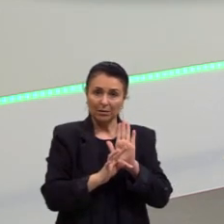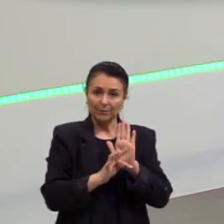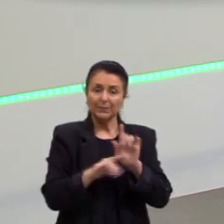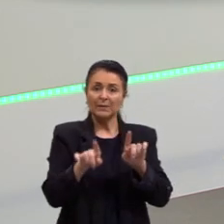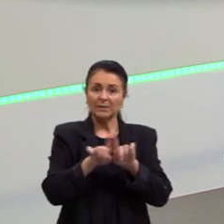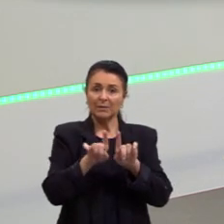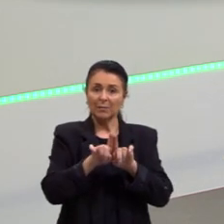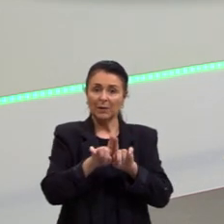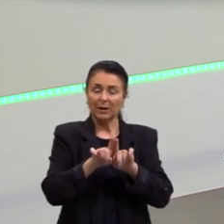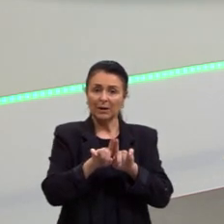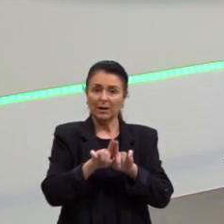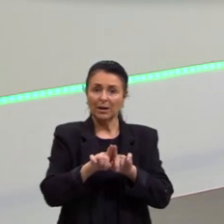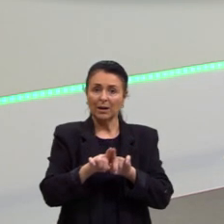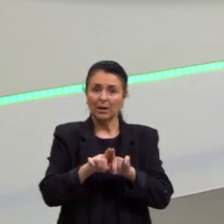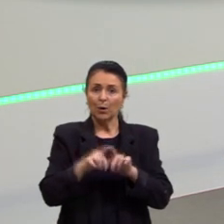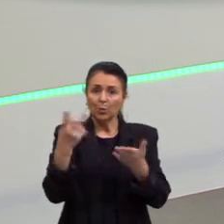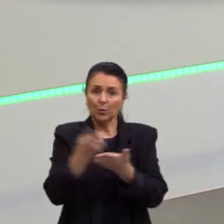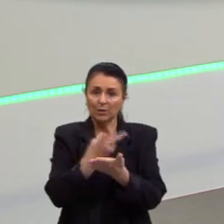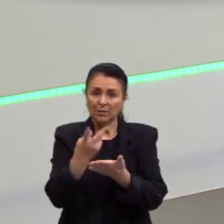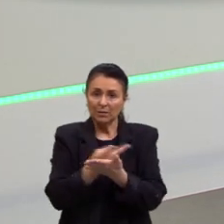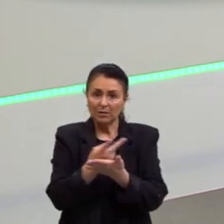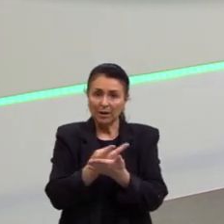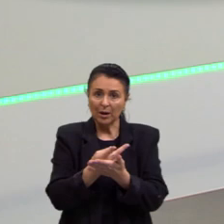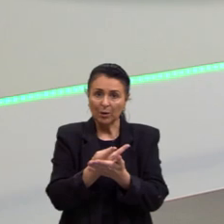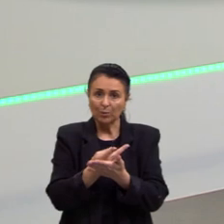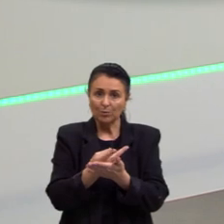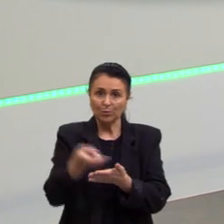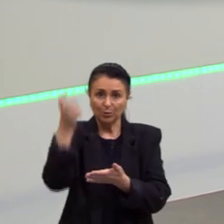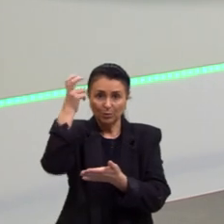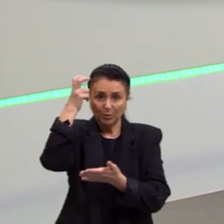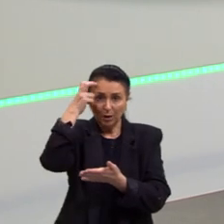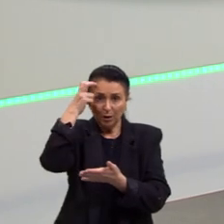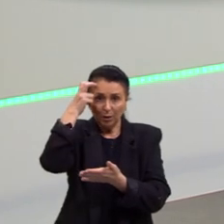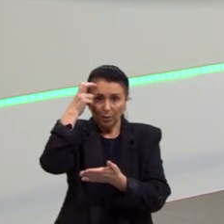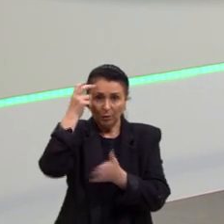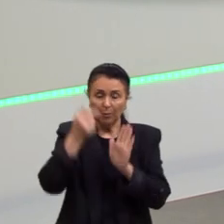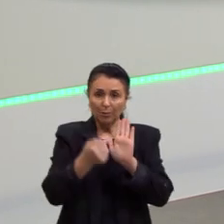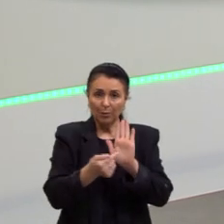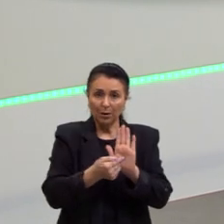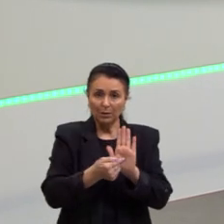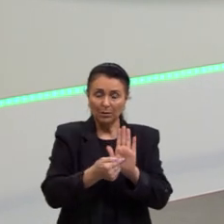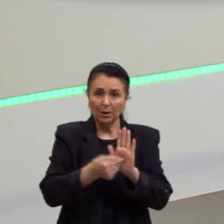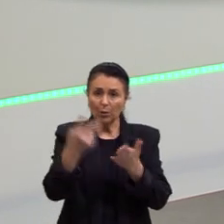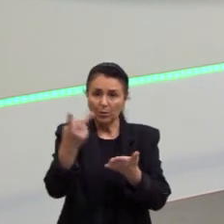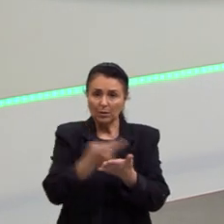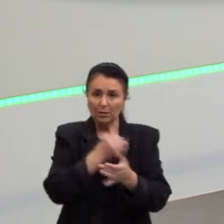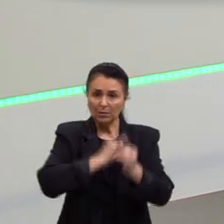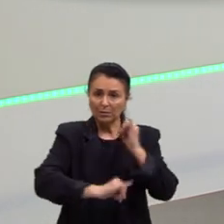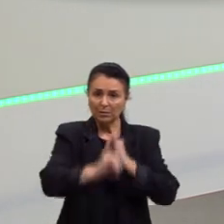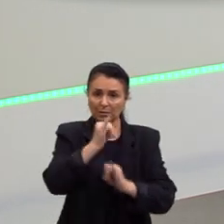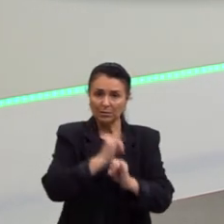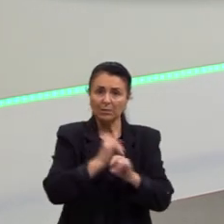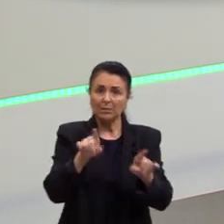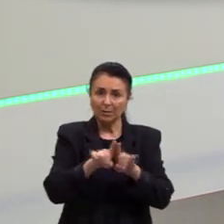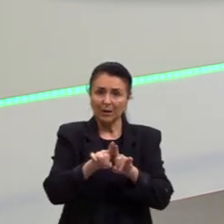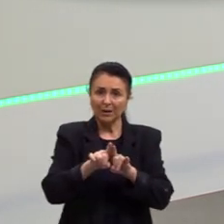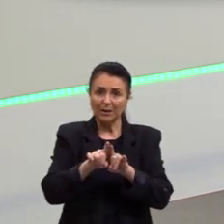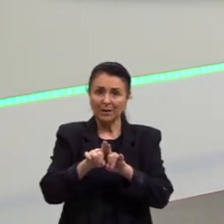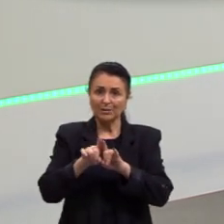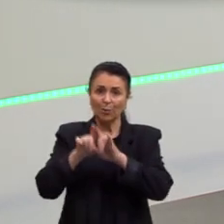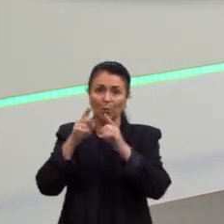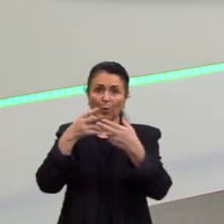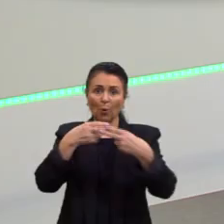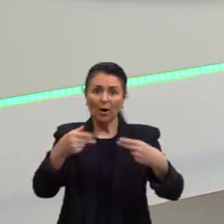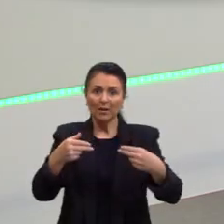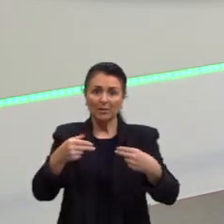está aí para nos ajudar. Usemos a internet também para nos valer das informações que precisamos e devemos ter na nossa bagagem cultural e que está